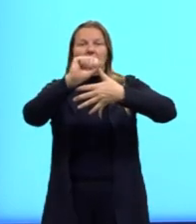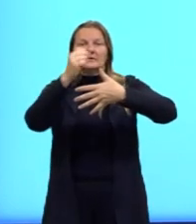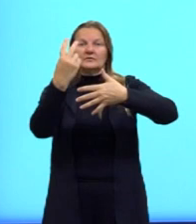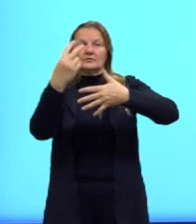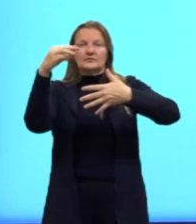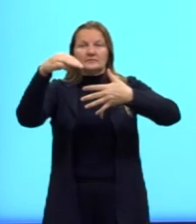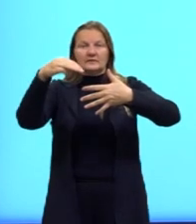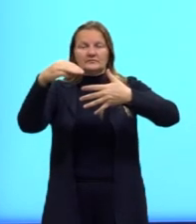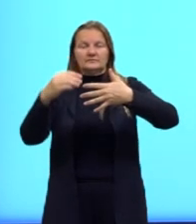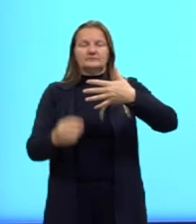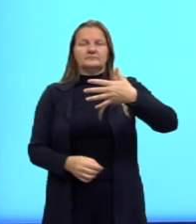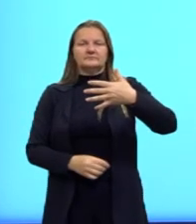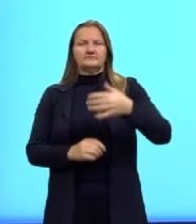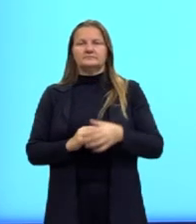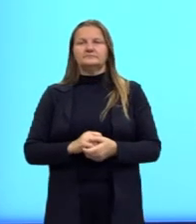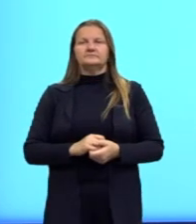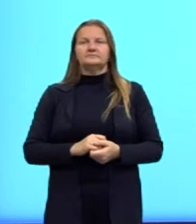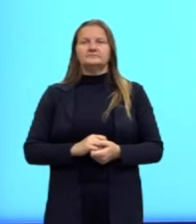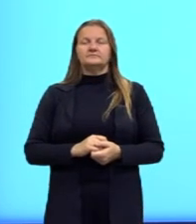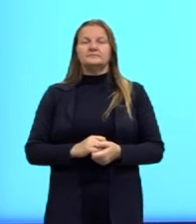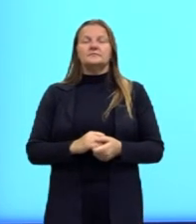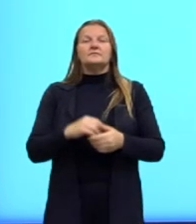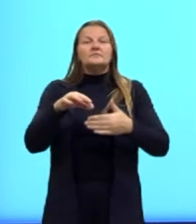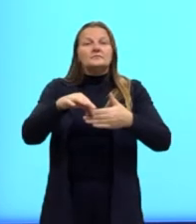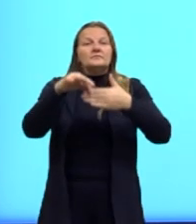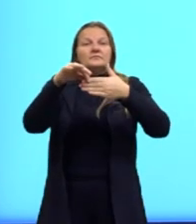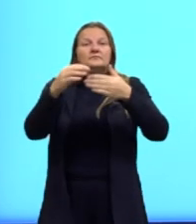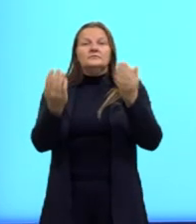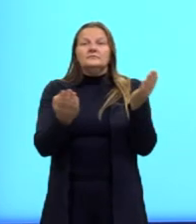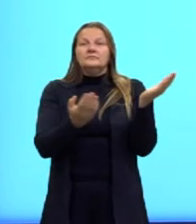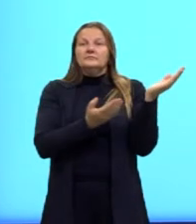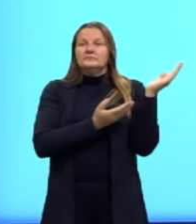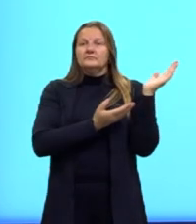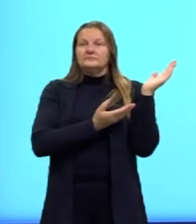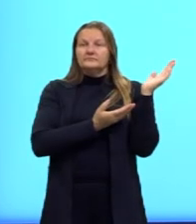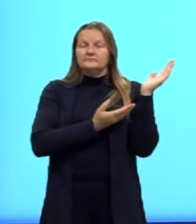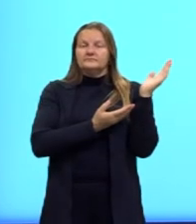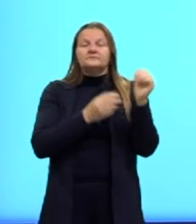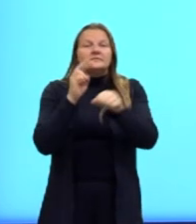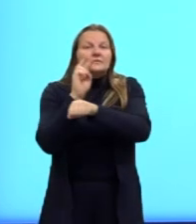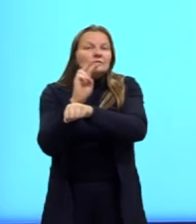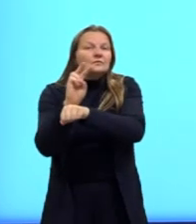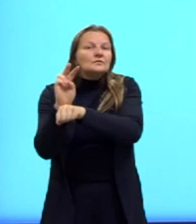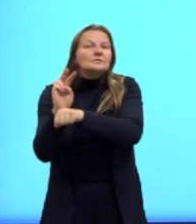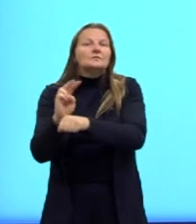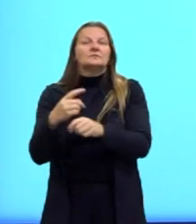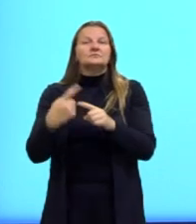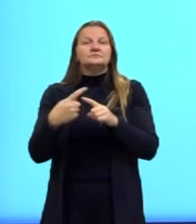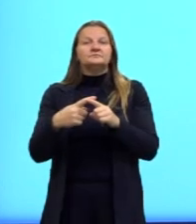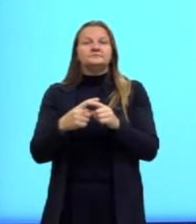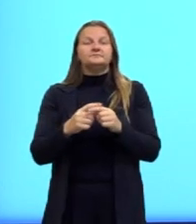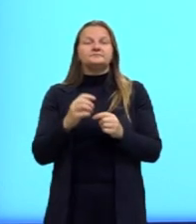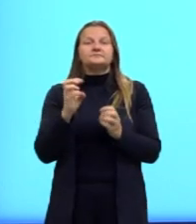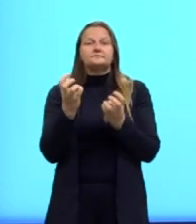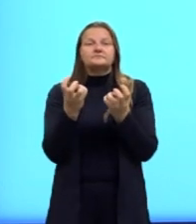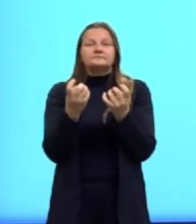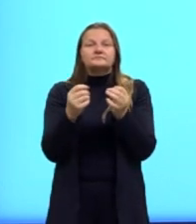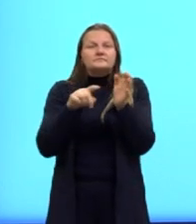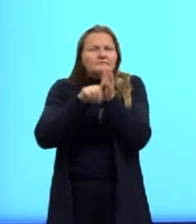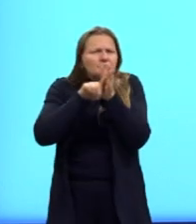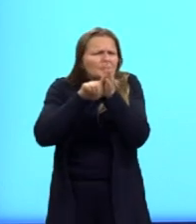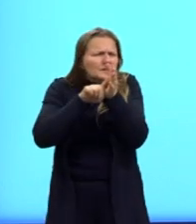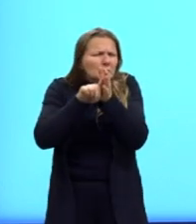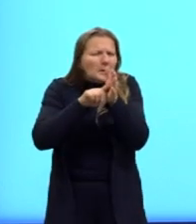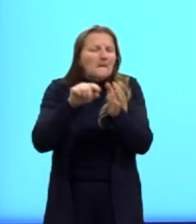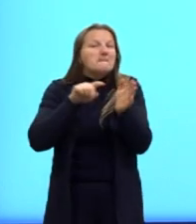2 metros. Aqui, gente, eu destaco para vocês, porque é importante cuidar essa questão de cuidar bem ali,